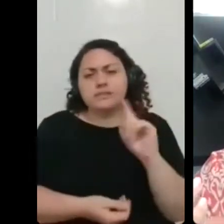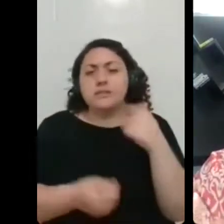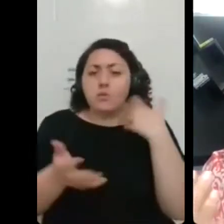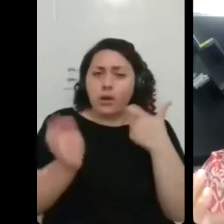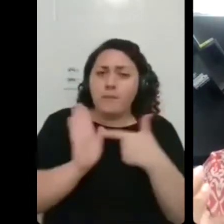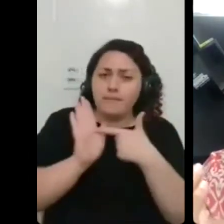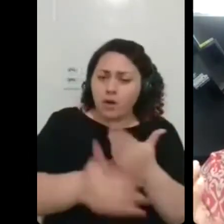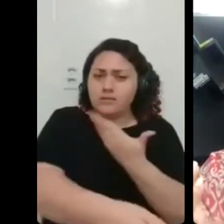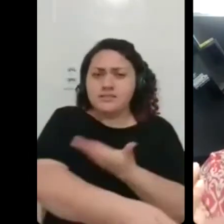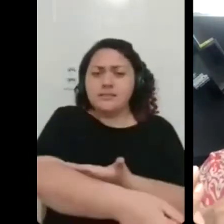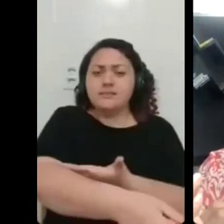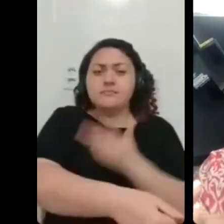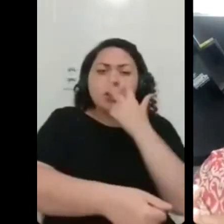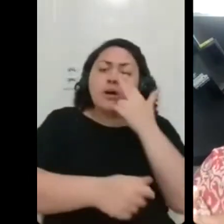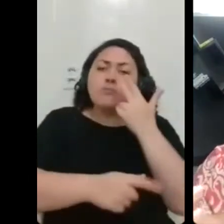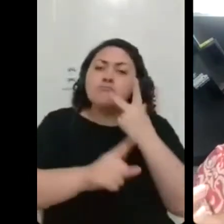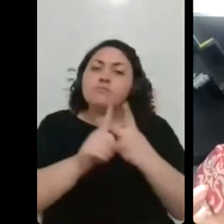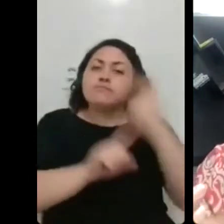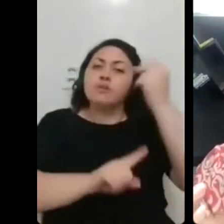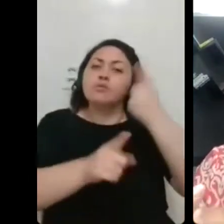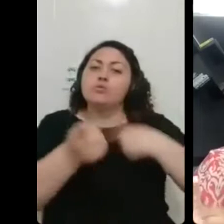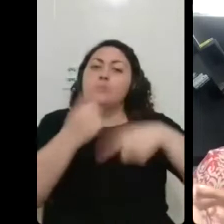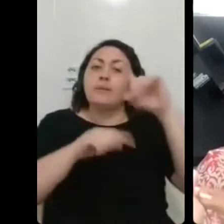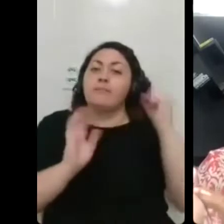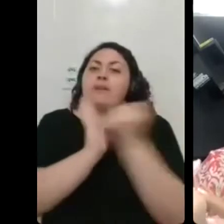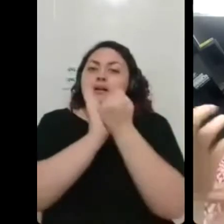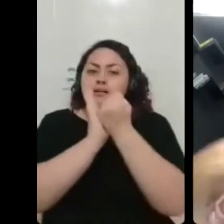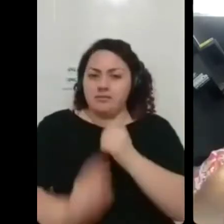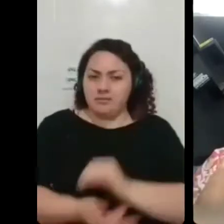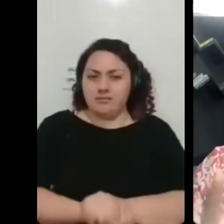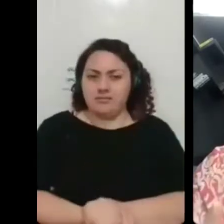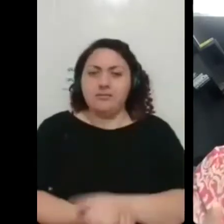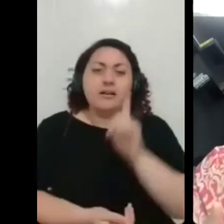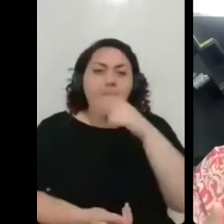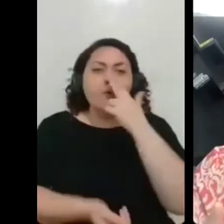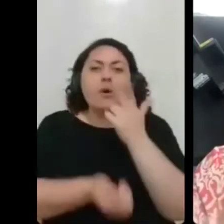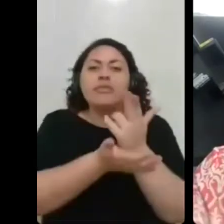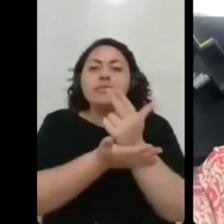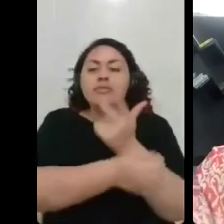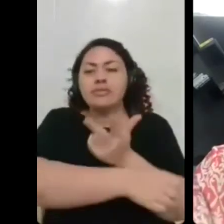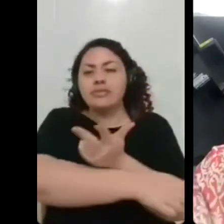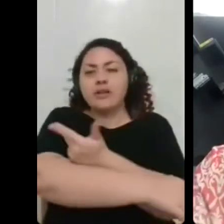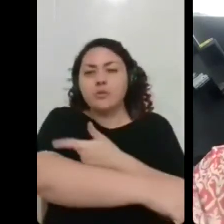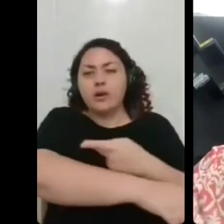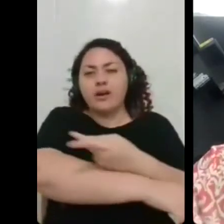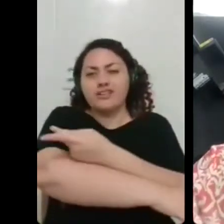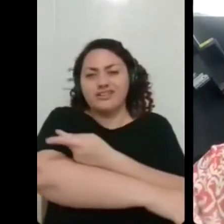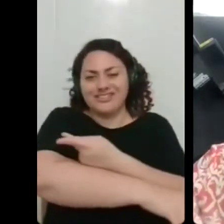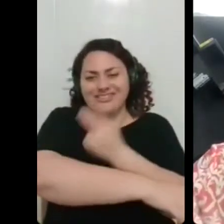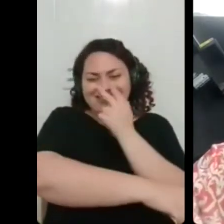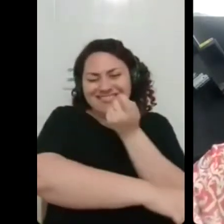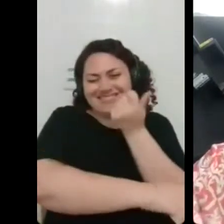como uma superação foi foi a tatuagem que eu não escolhi né mas